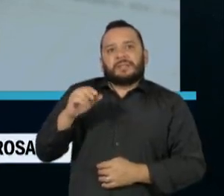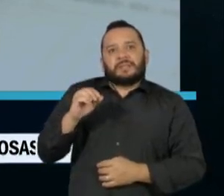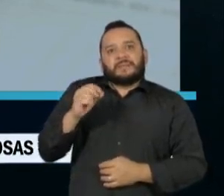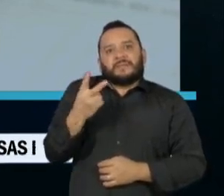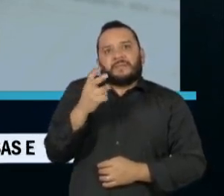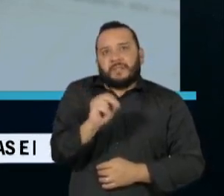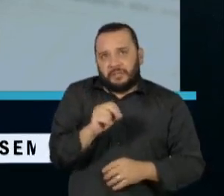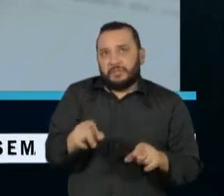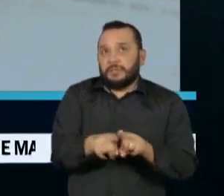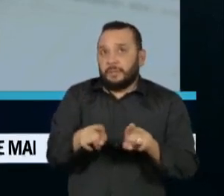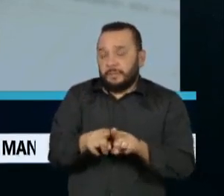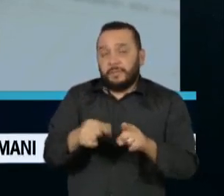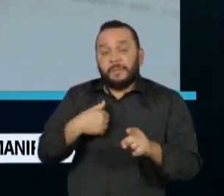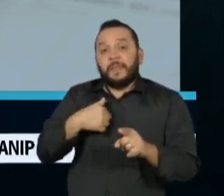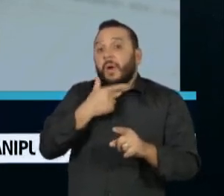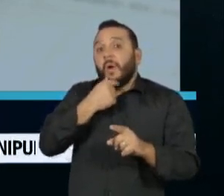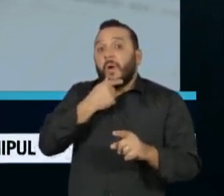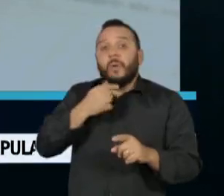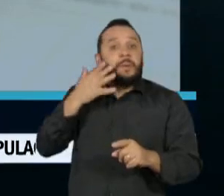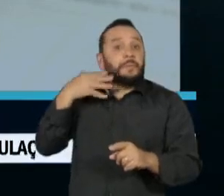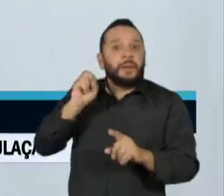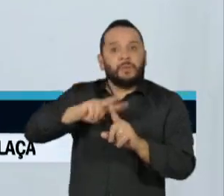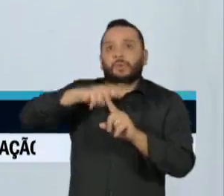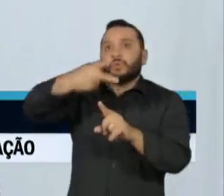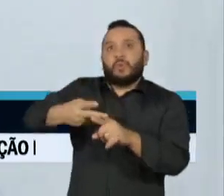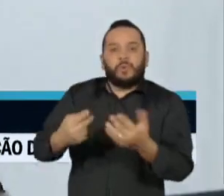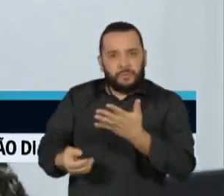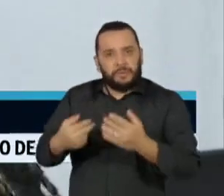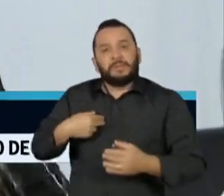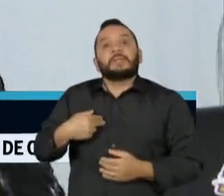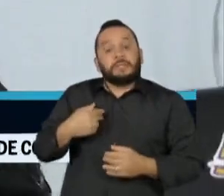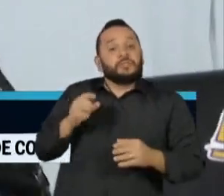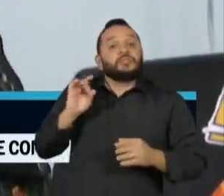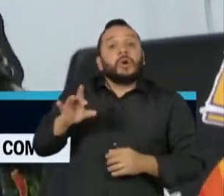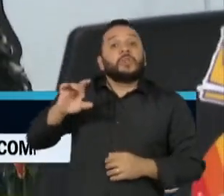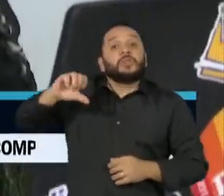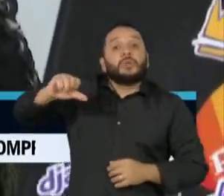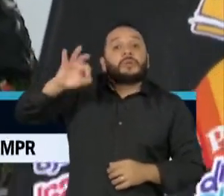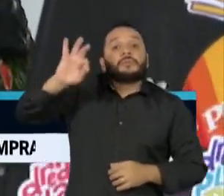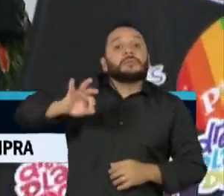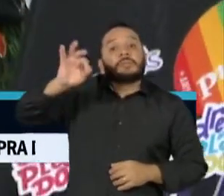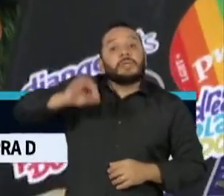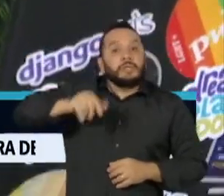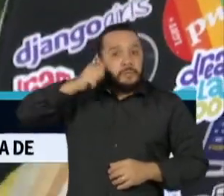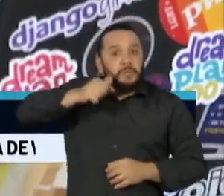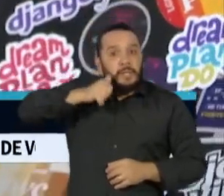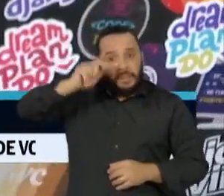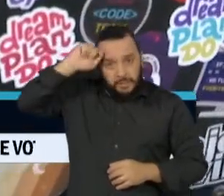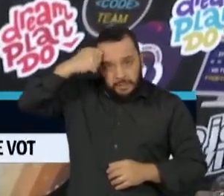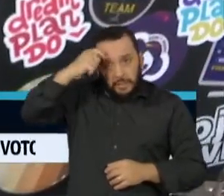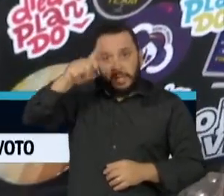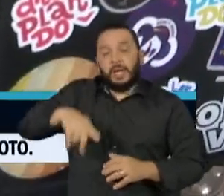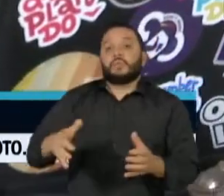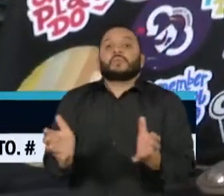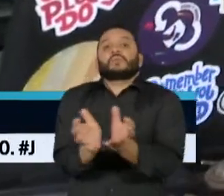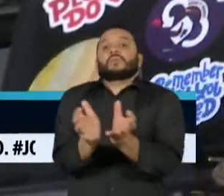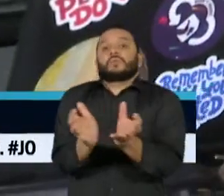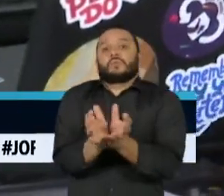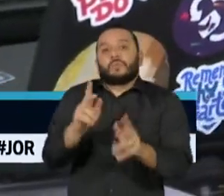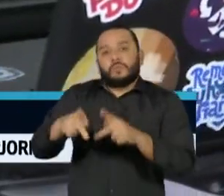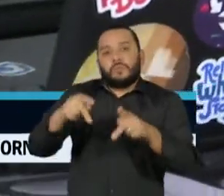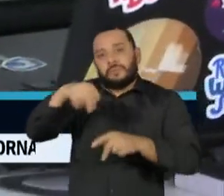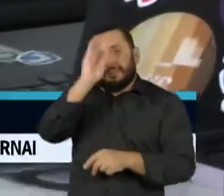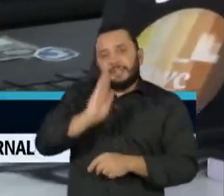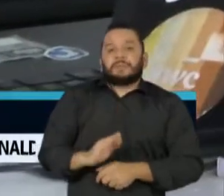% do que recebem as mulheres brancas. Só 9% das mulheres negras estão no grupo dos brasileiros,